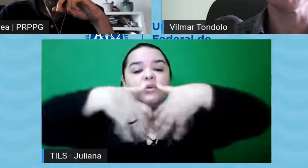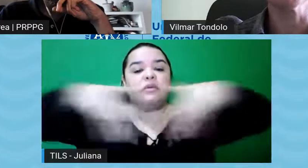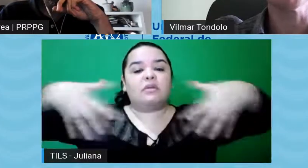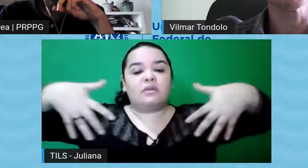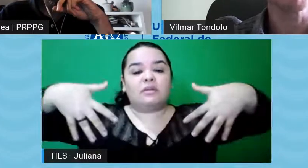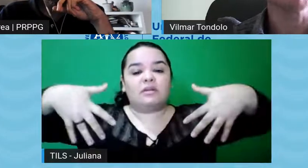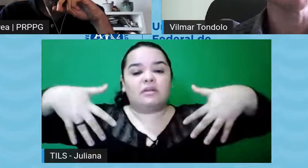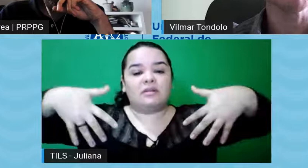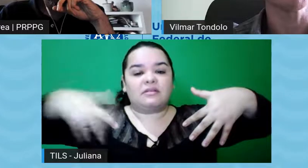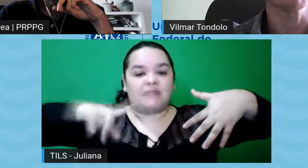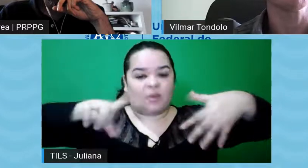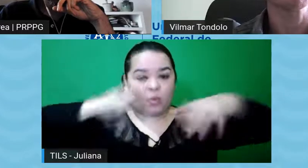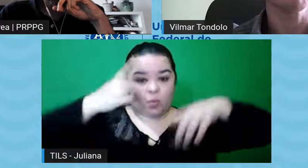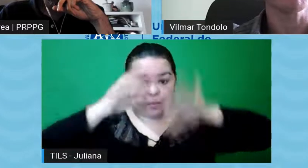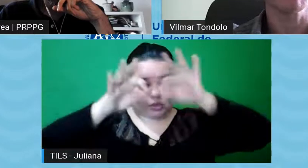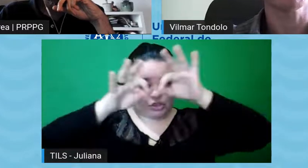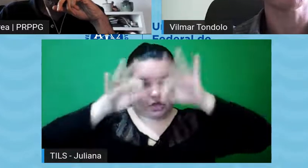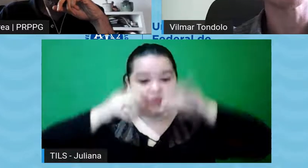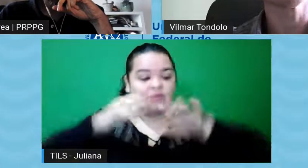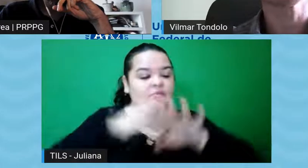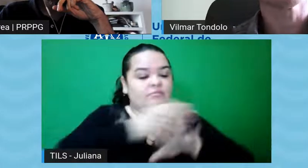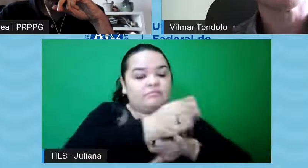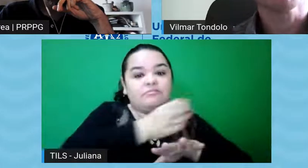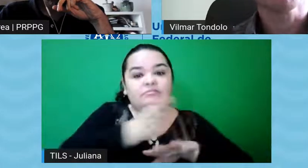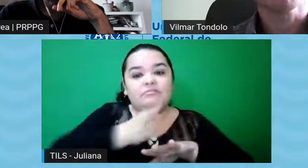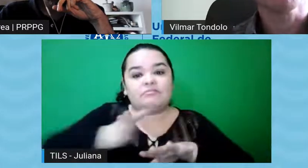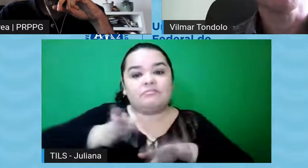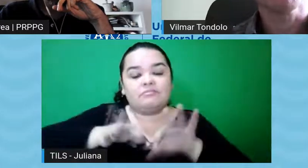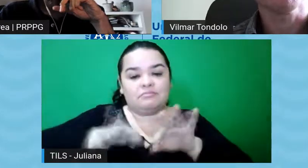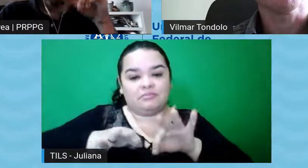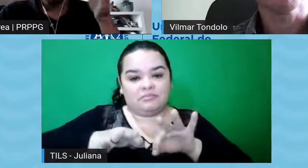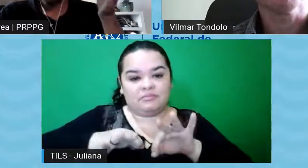mestranos e doutorandos são vinculados, se ele pode cadastrar um projeto guarda-chuva.